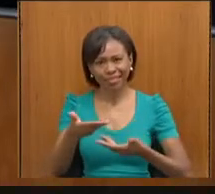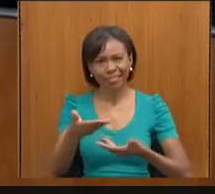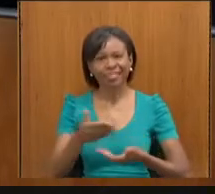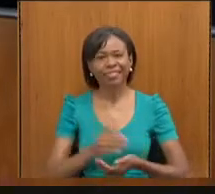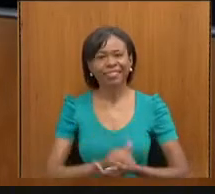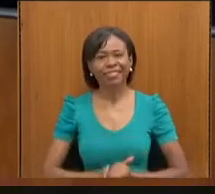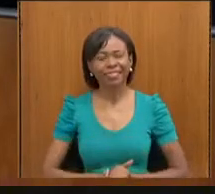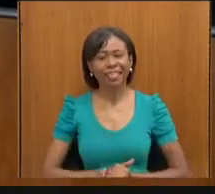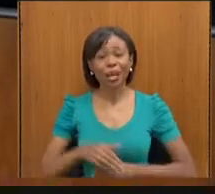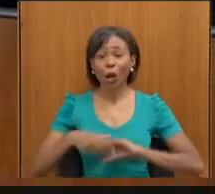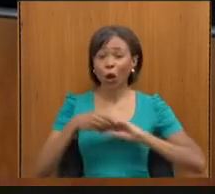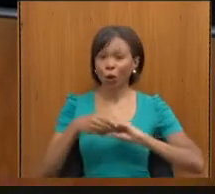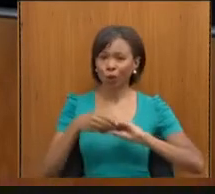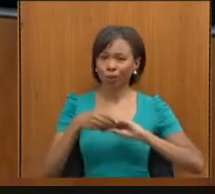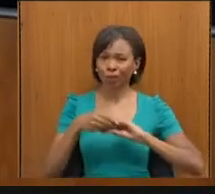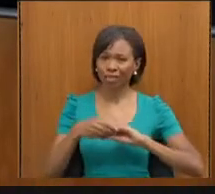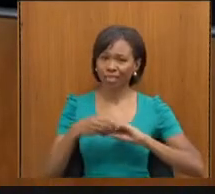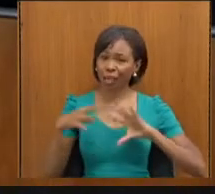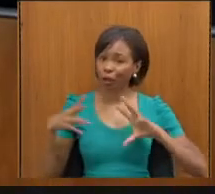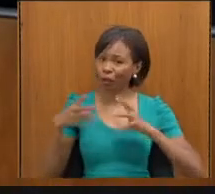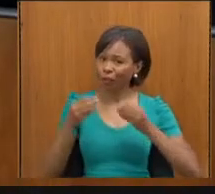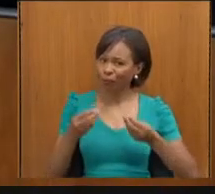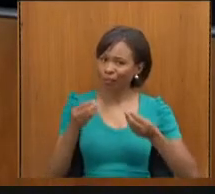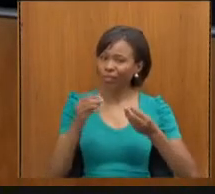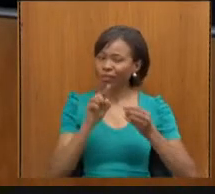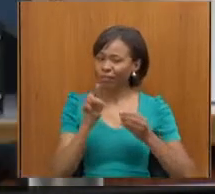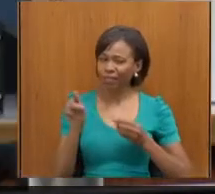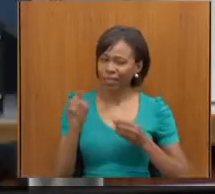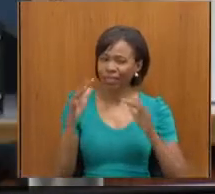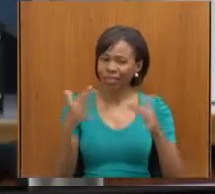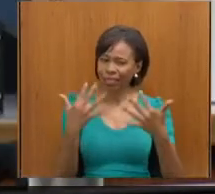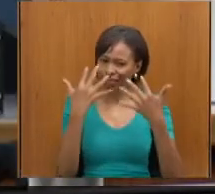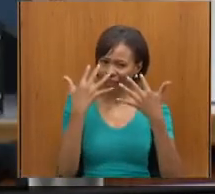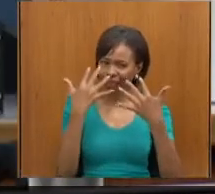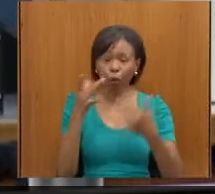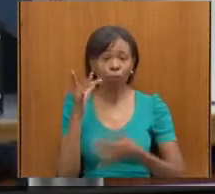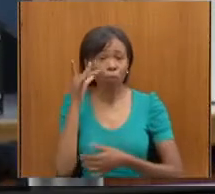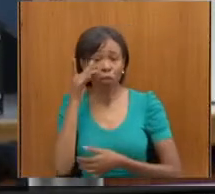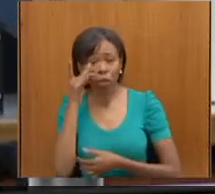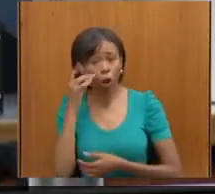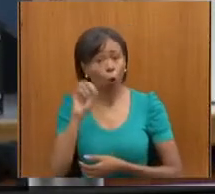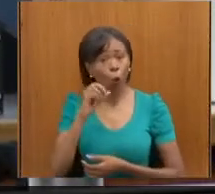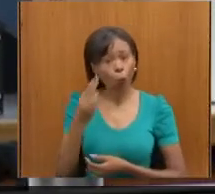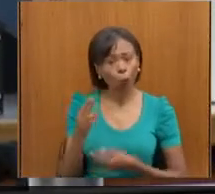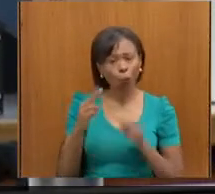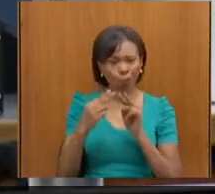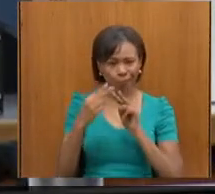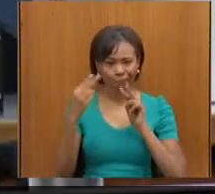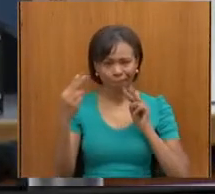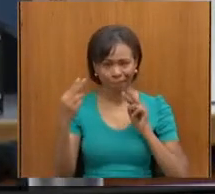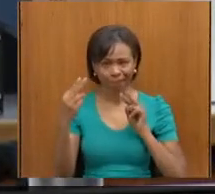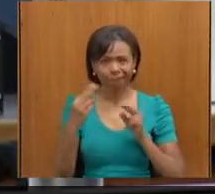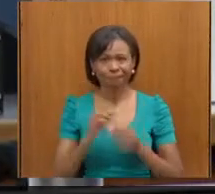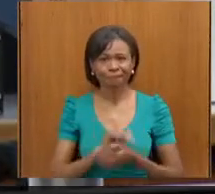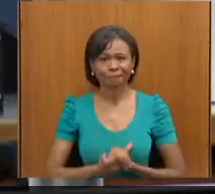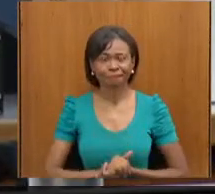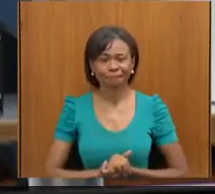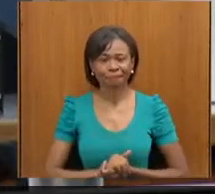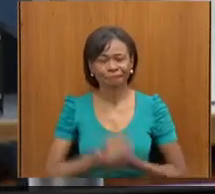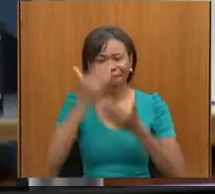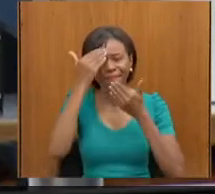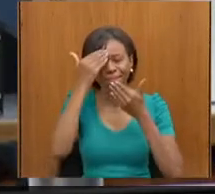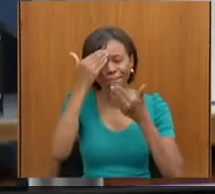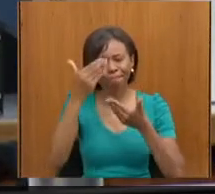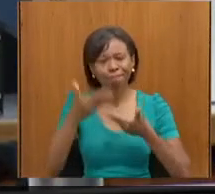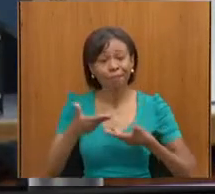cumprimentar a todos que nos acompanham, seja presencialmente, seja virtualmente, agradecer o convite,